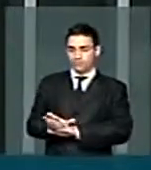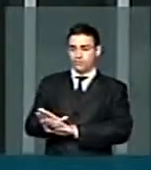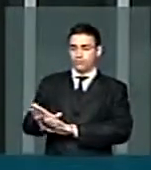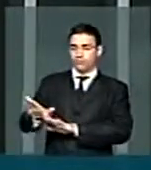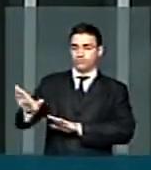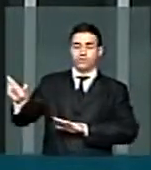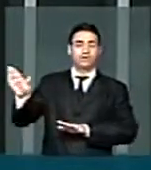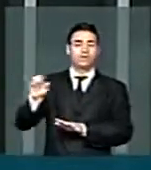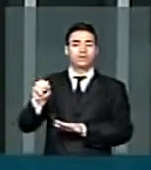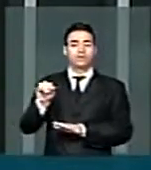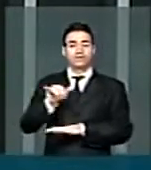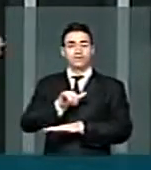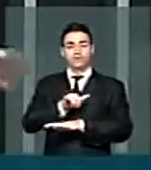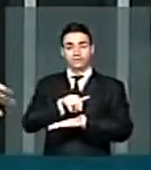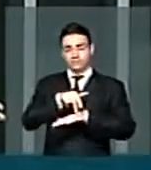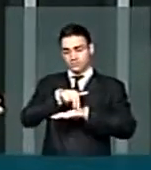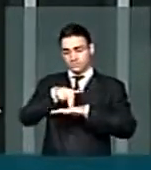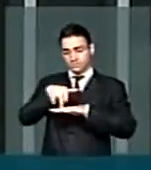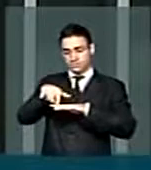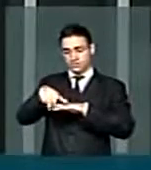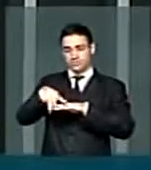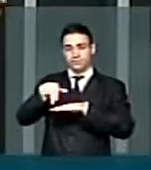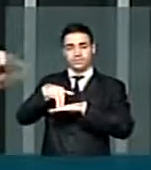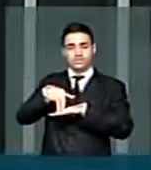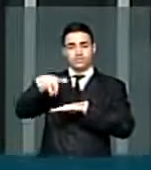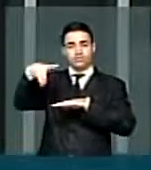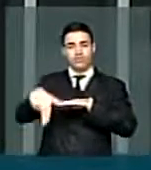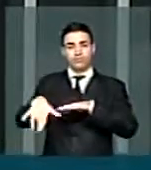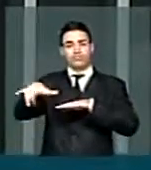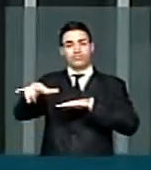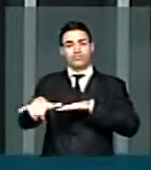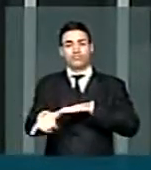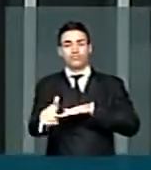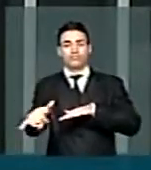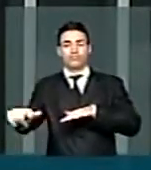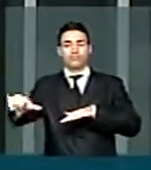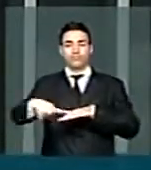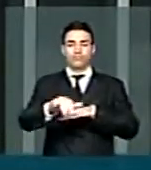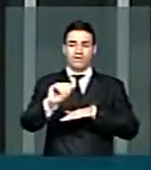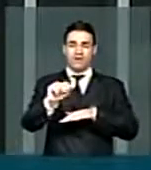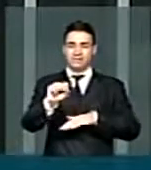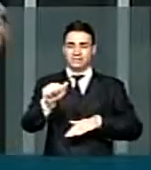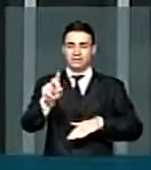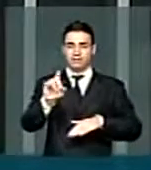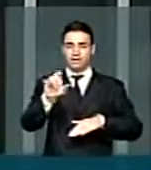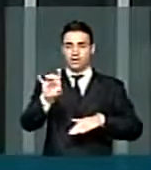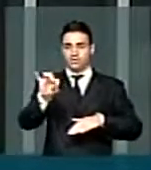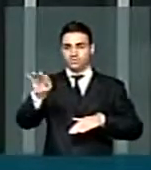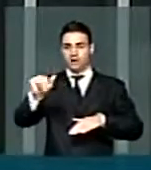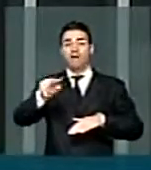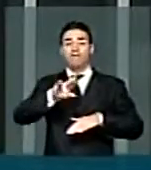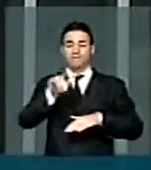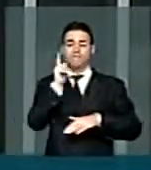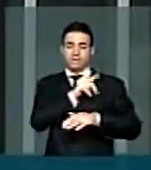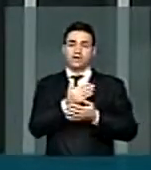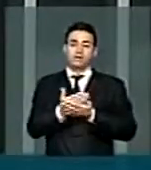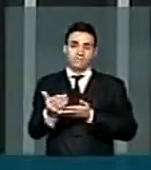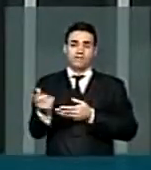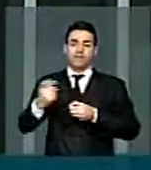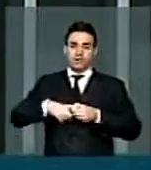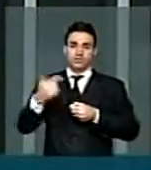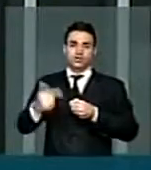voo de Asa Delta, que estava parada, será retomada essa obra imediatamente, o secretário